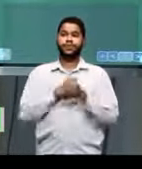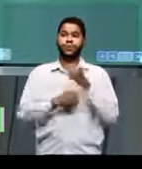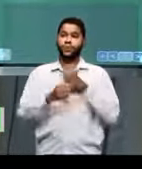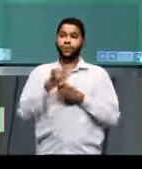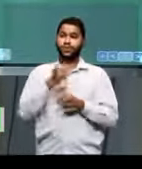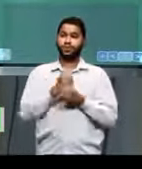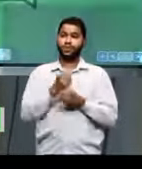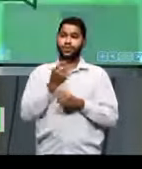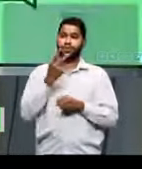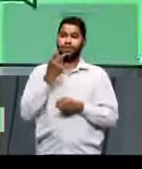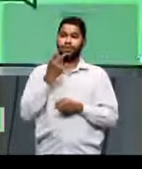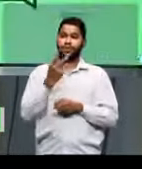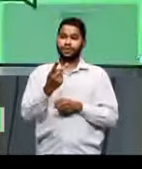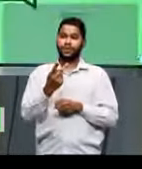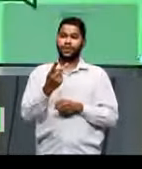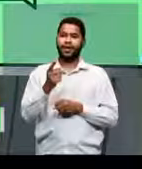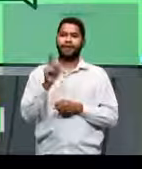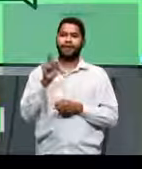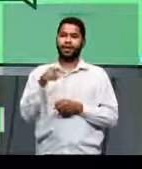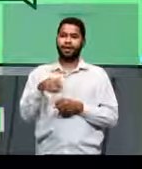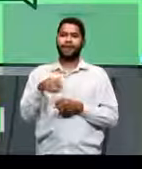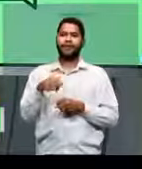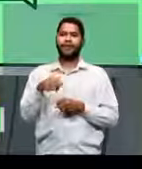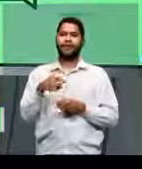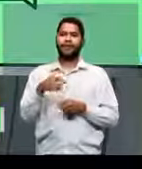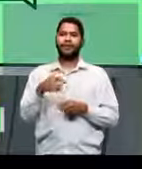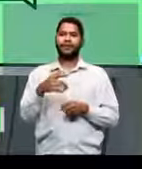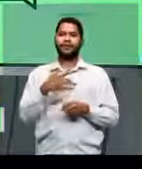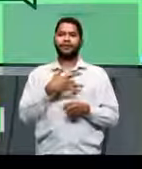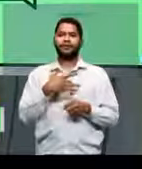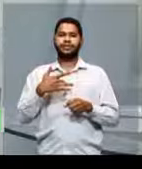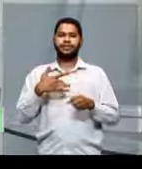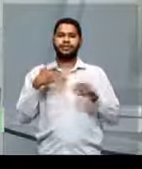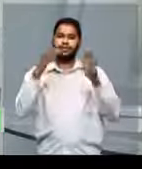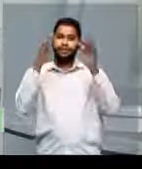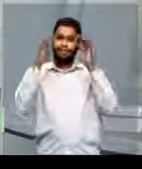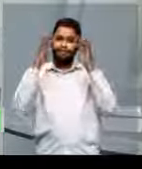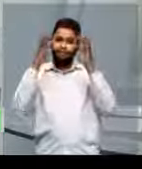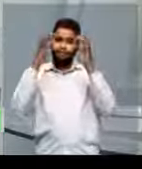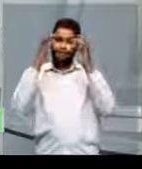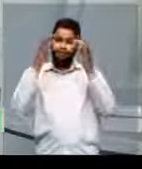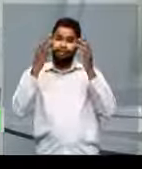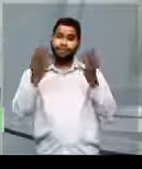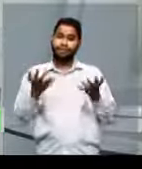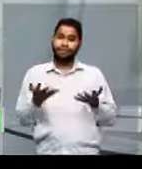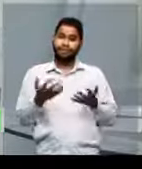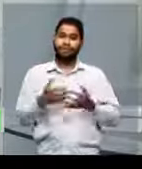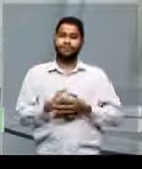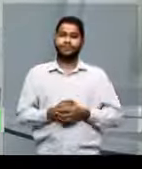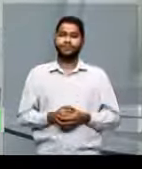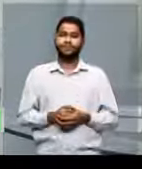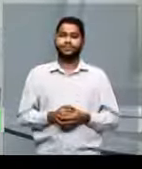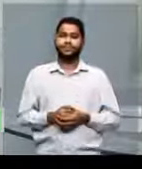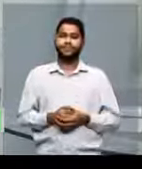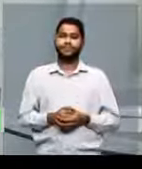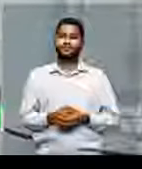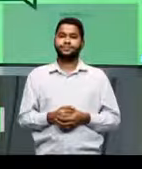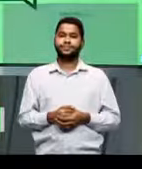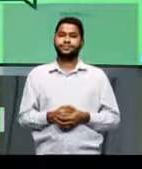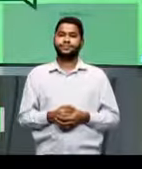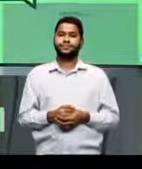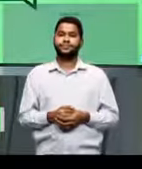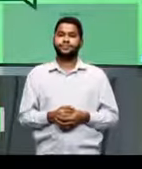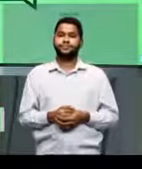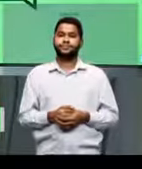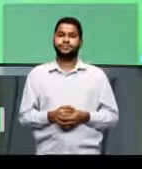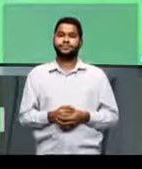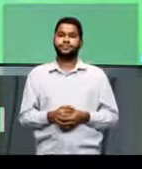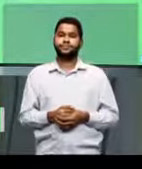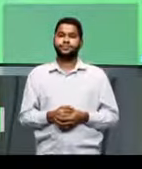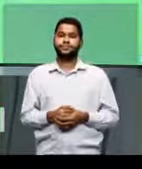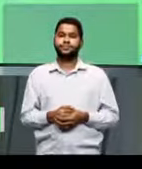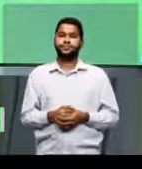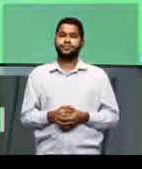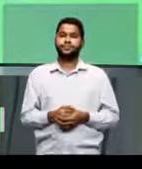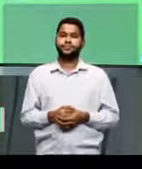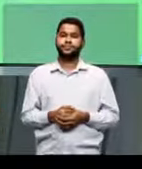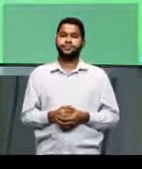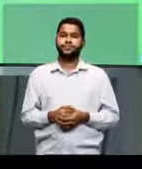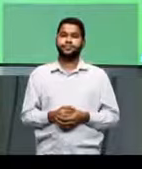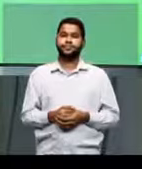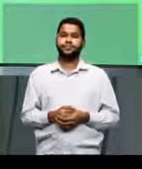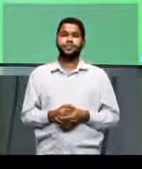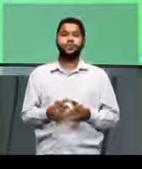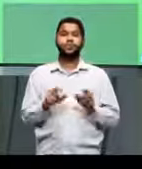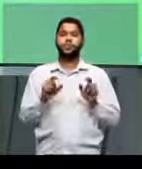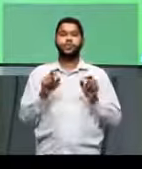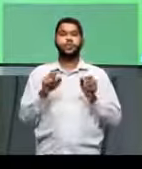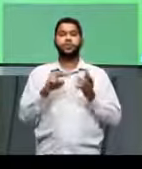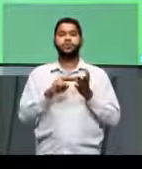falou sobre saúde mental aqui, sobre estigma. Exatamente. Vamos lá. O